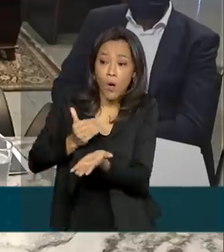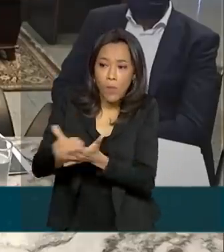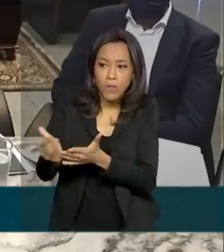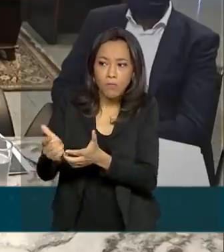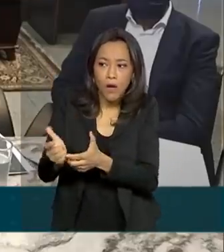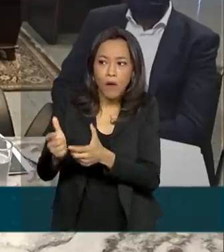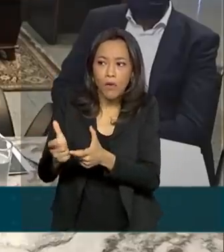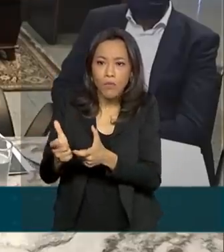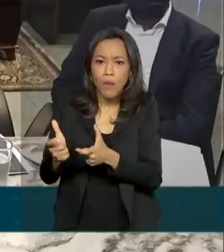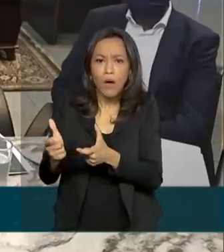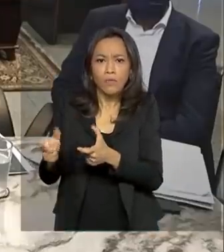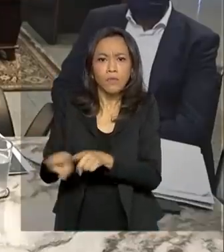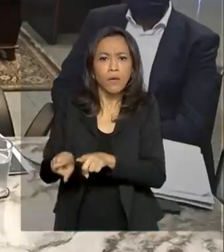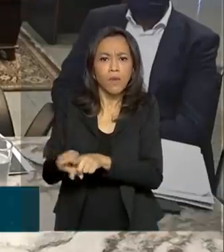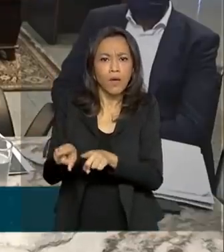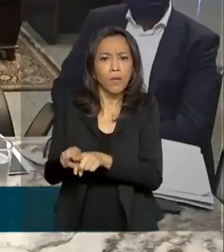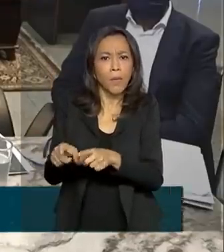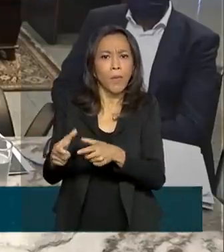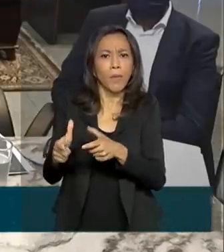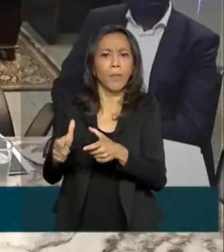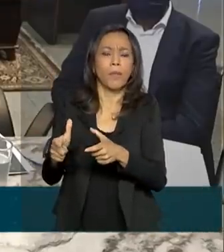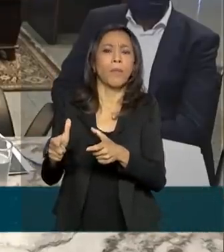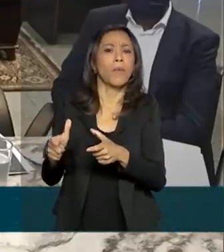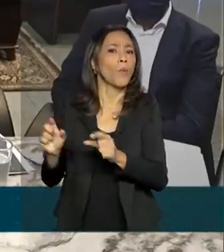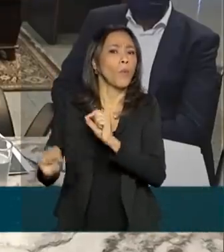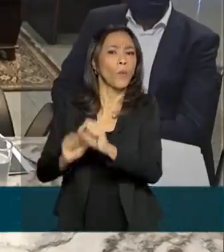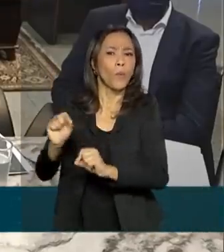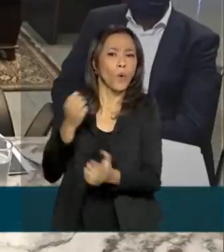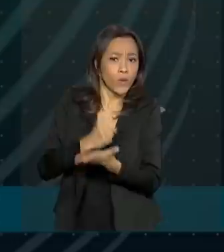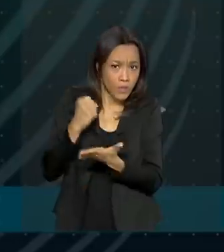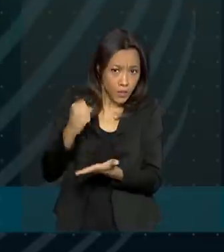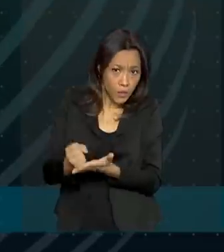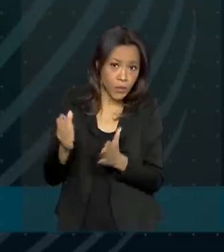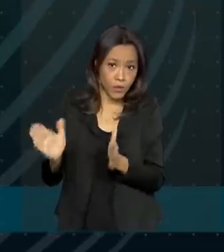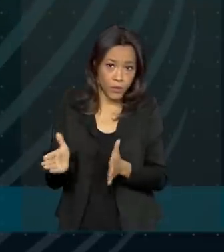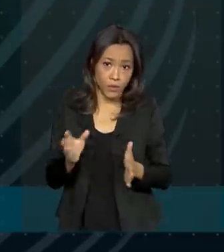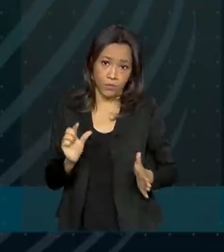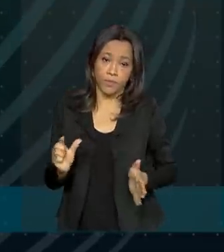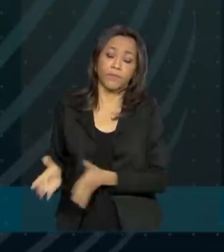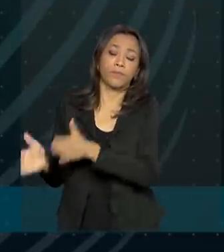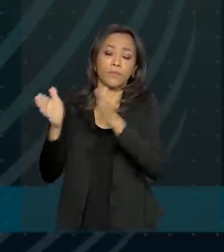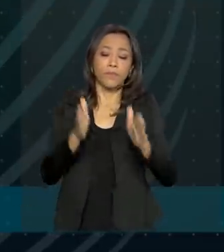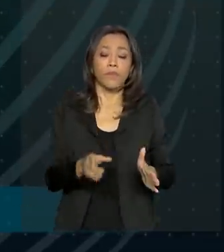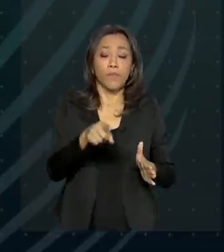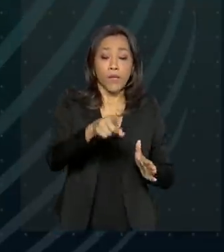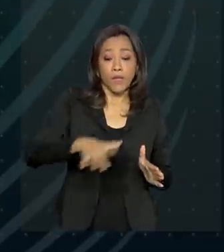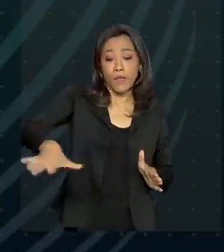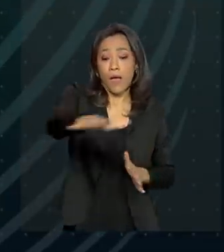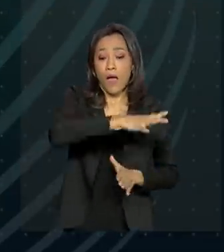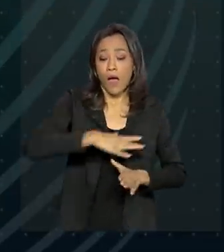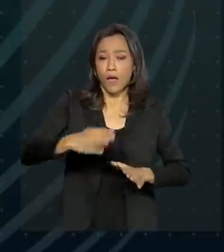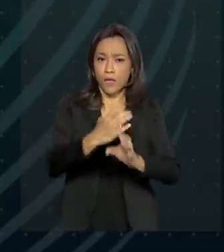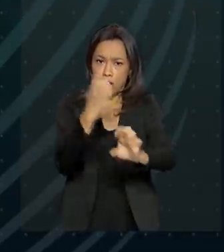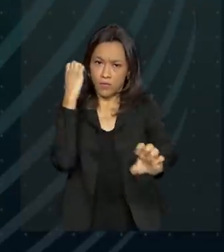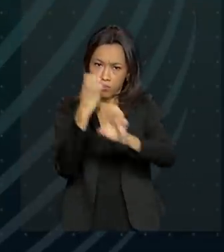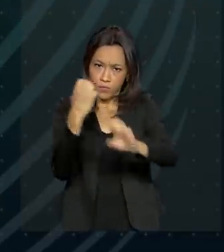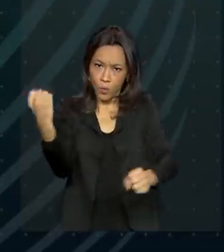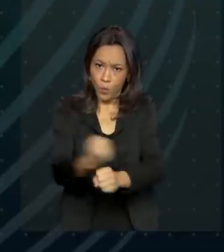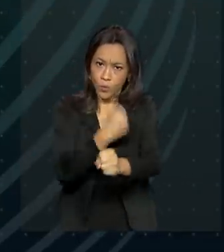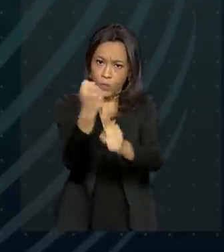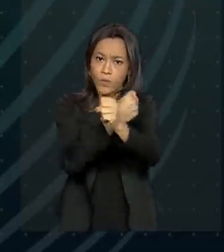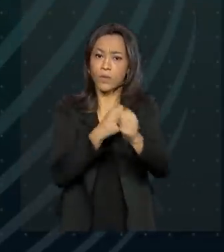reação também no que toca às contratações. Em maio, a construção civil e a agricultura